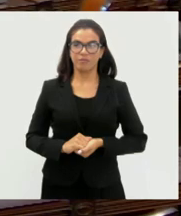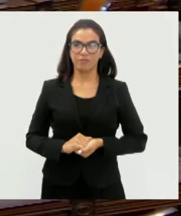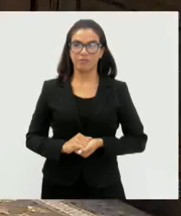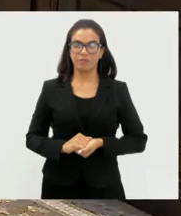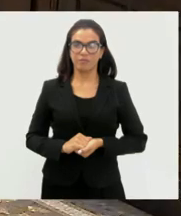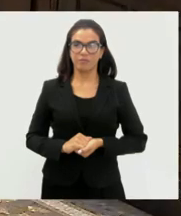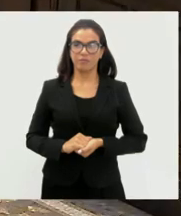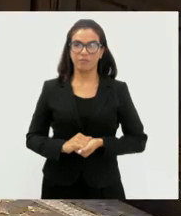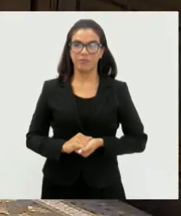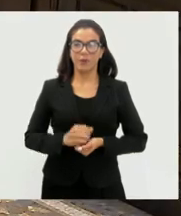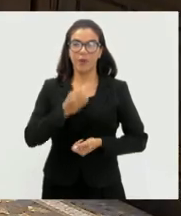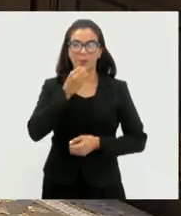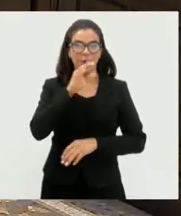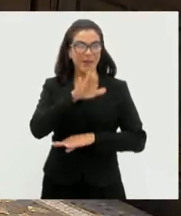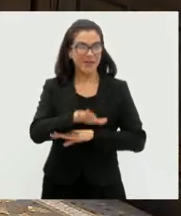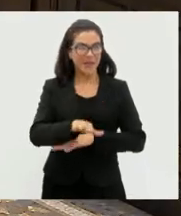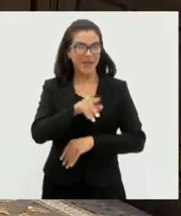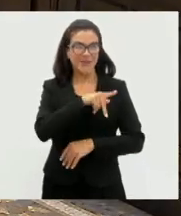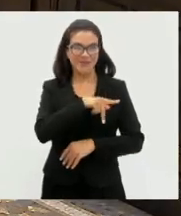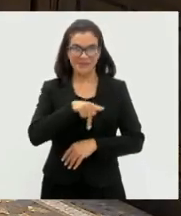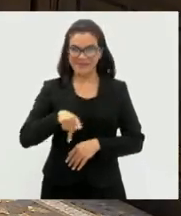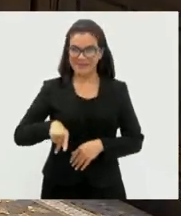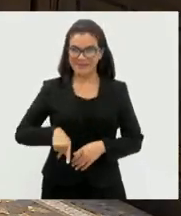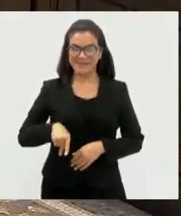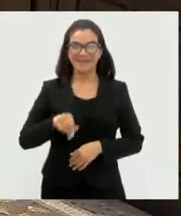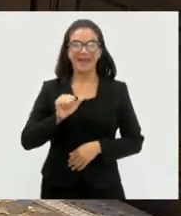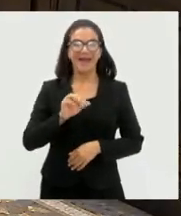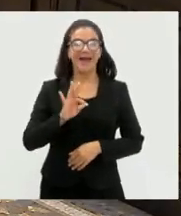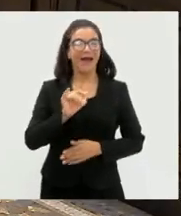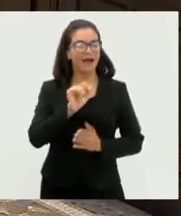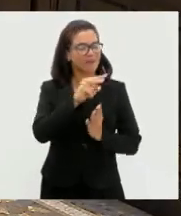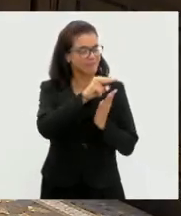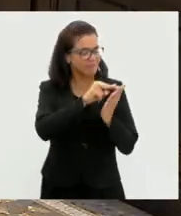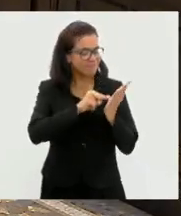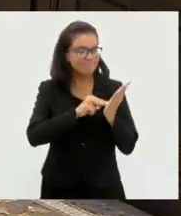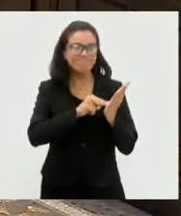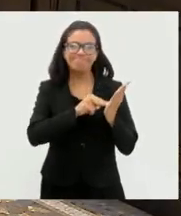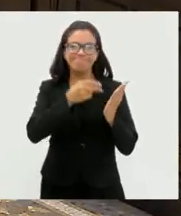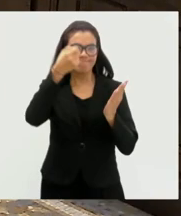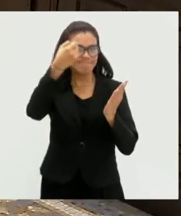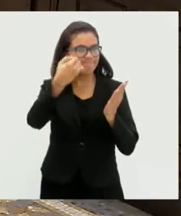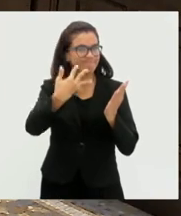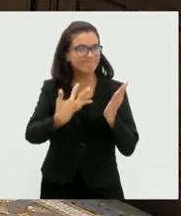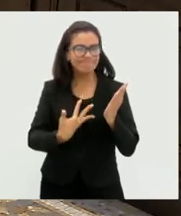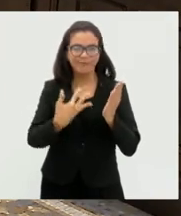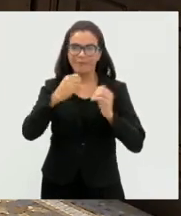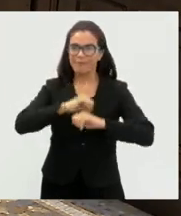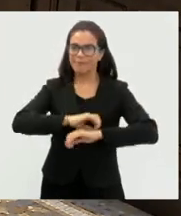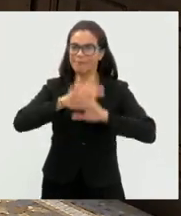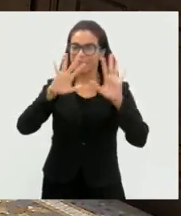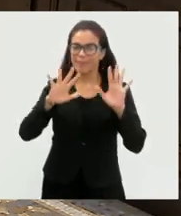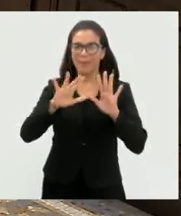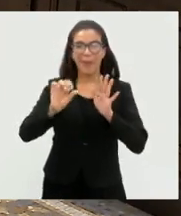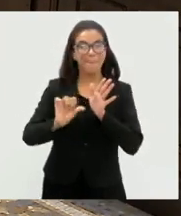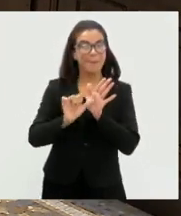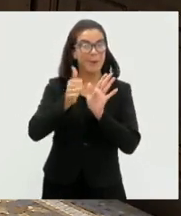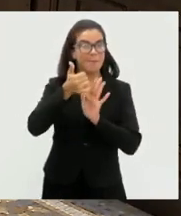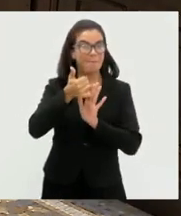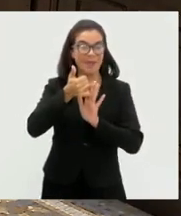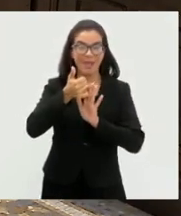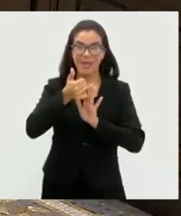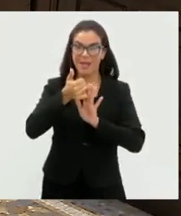Boa tarde, senhor presidente. A ata reflete com exatidão o ocorrido na primeira sessão ordinária que,